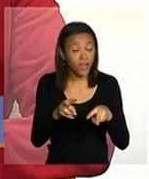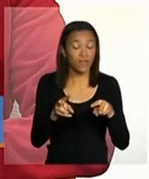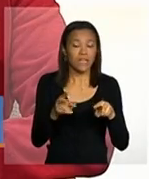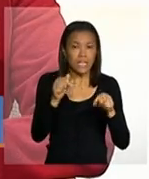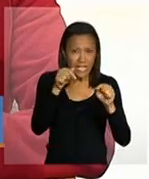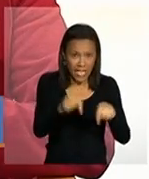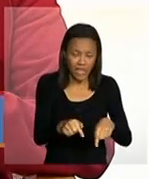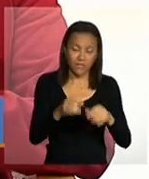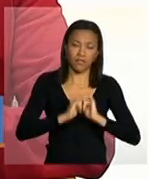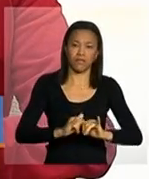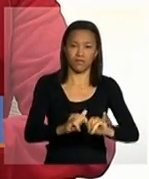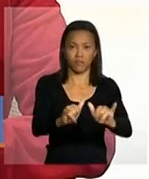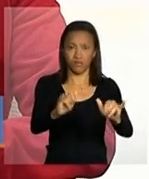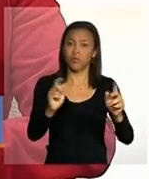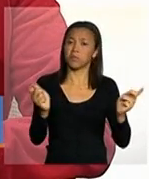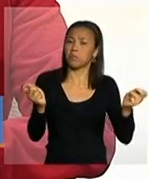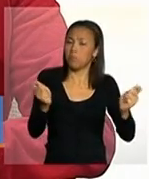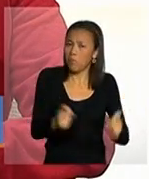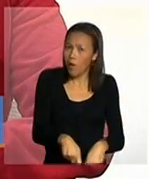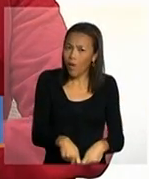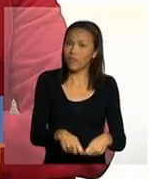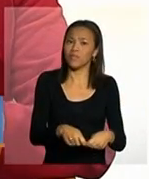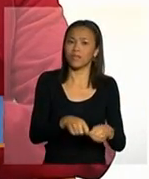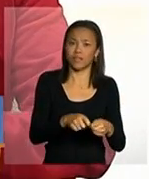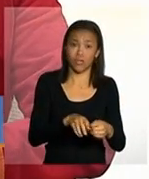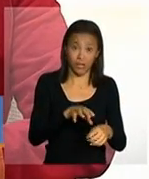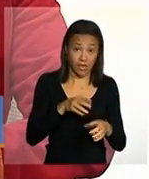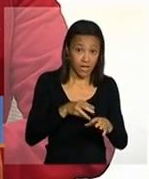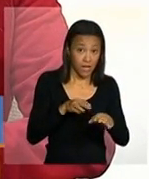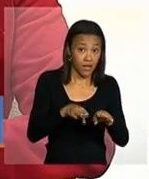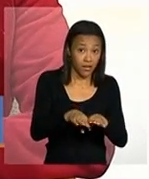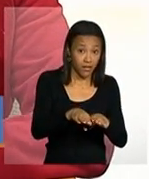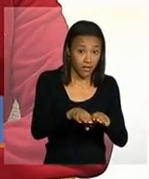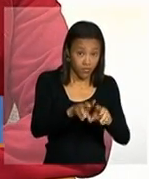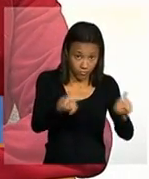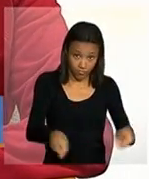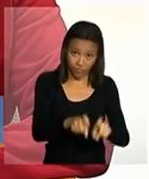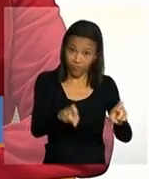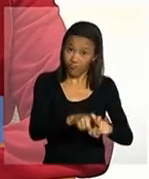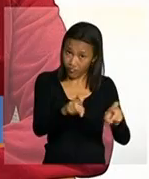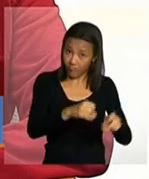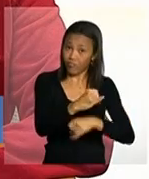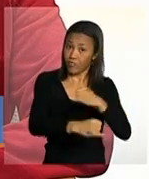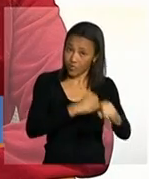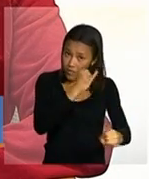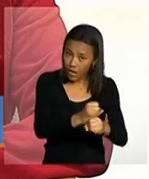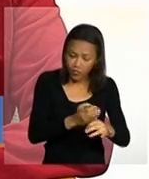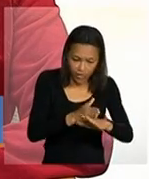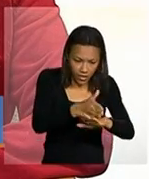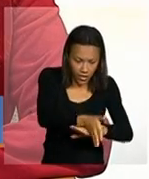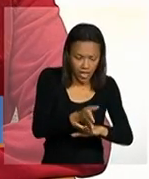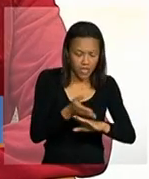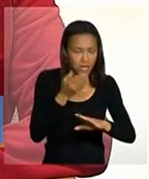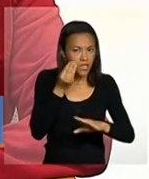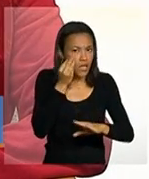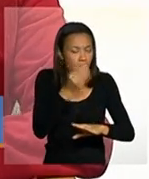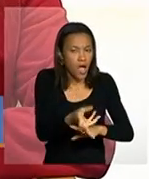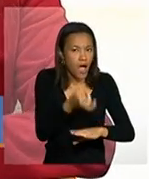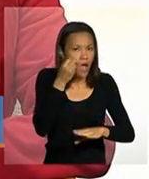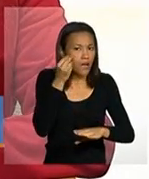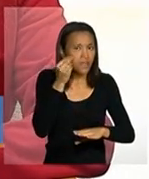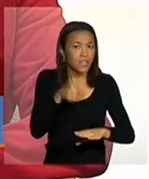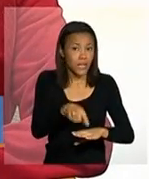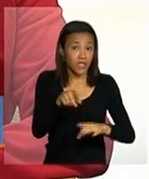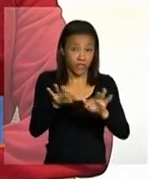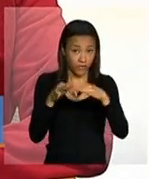essas informações elas podem ser obtidas no site do MDS por meio de instruções operacionais e eles conseguem fazer com que esse benefício se